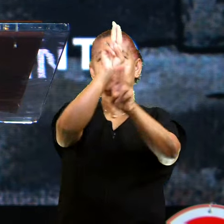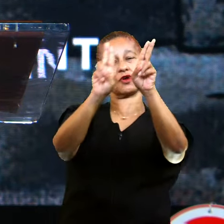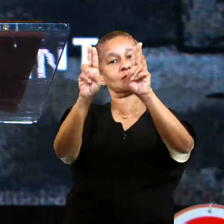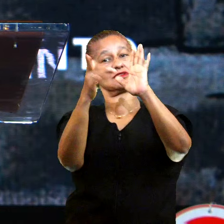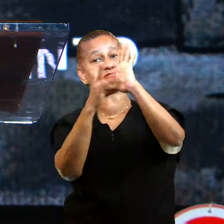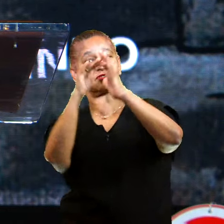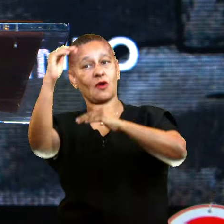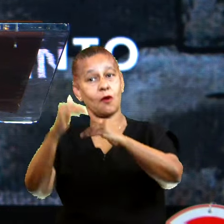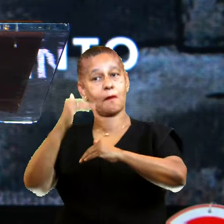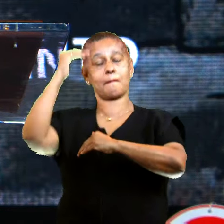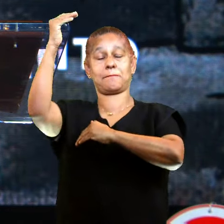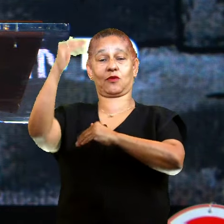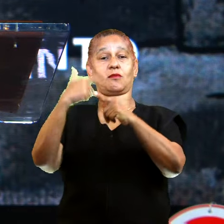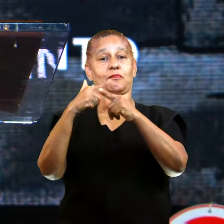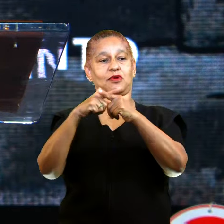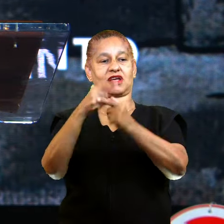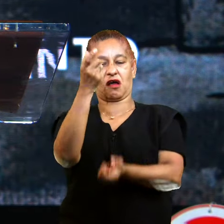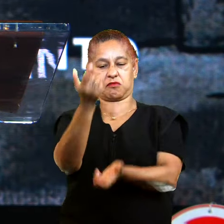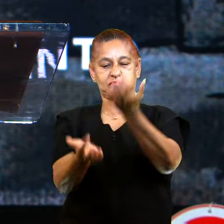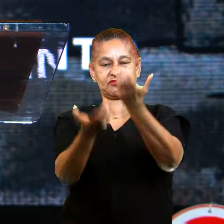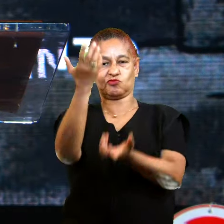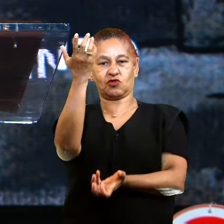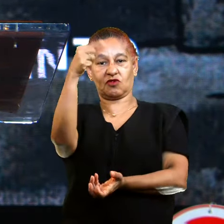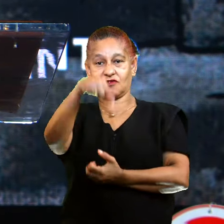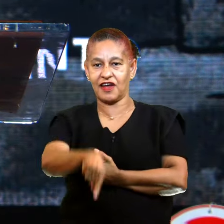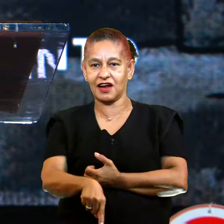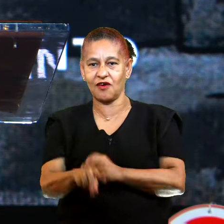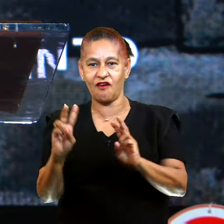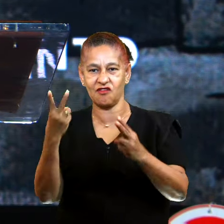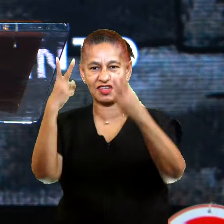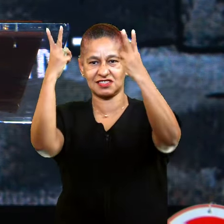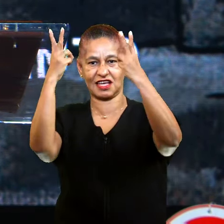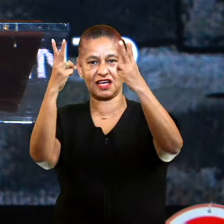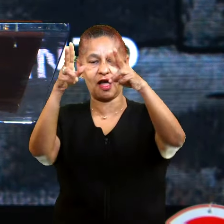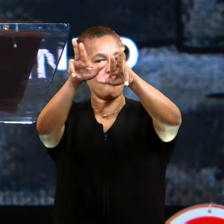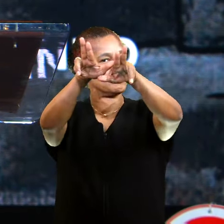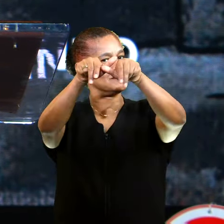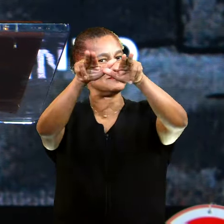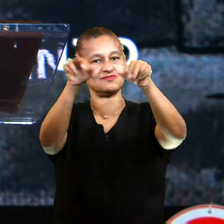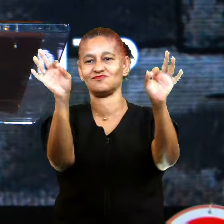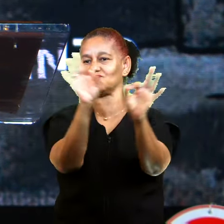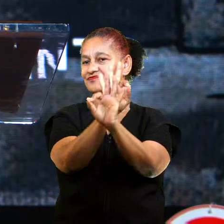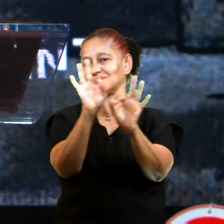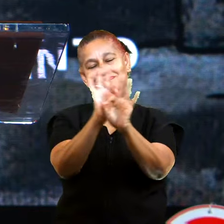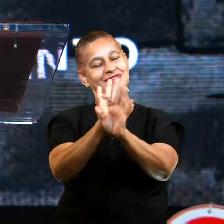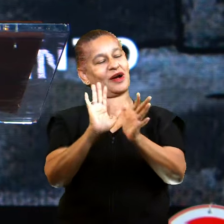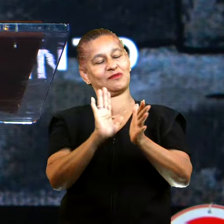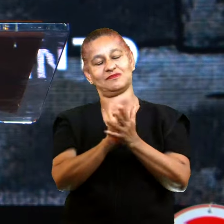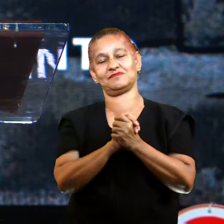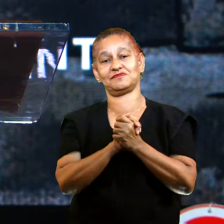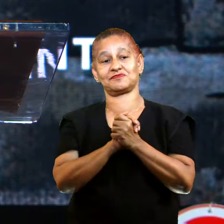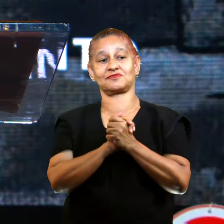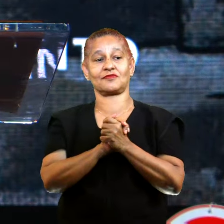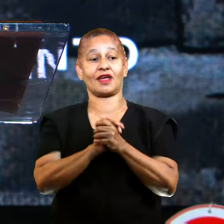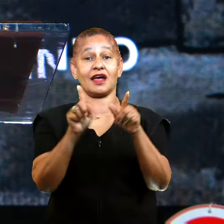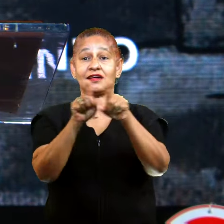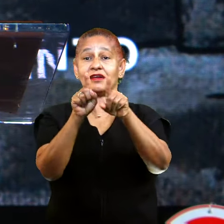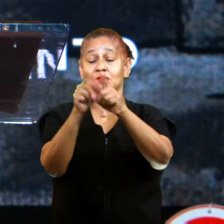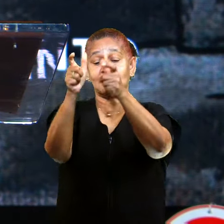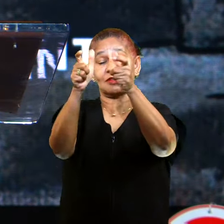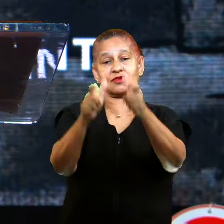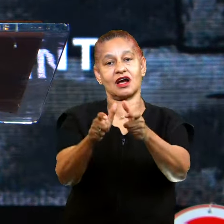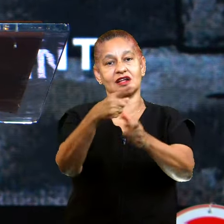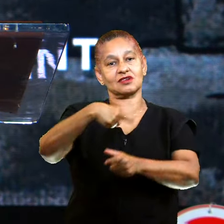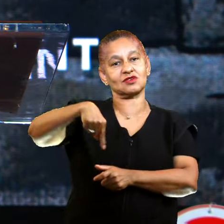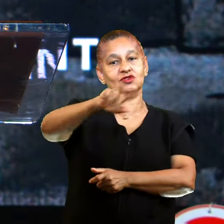Porque as portas do inferno não vão prevalecer contra a igreja de Jesus. Tem lugar que só a igreja